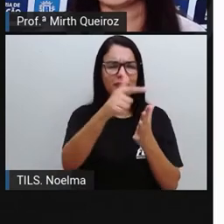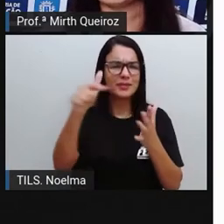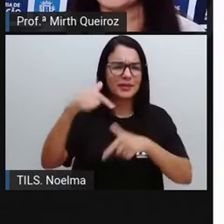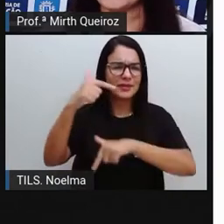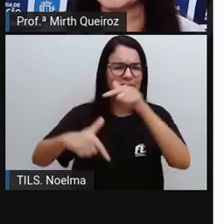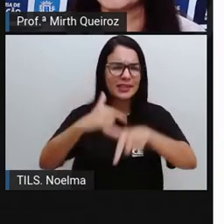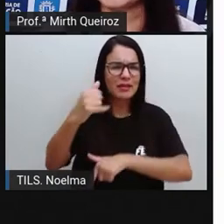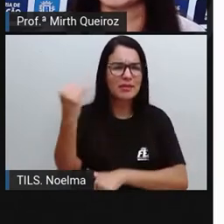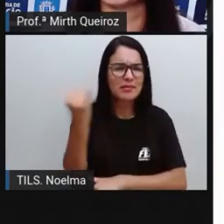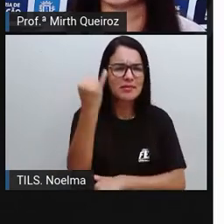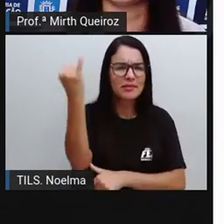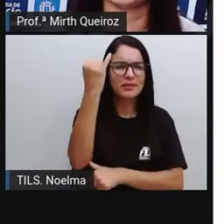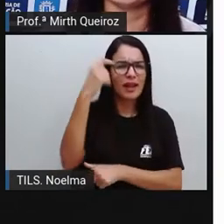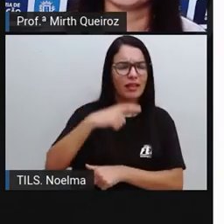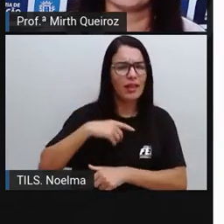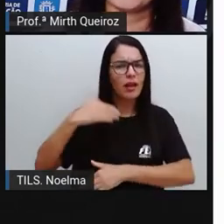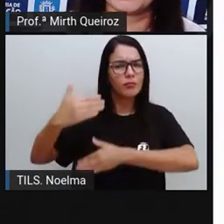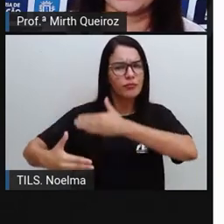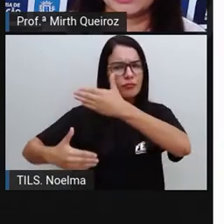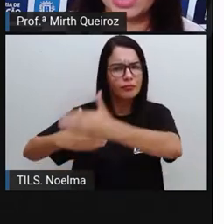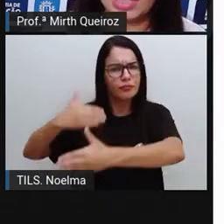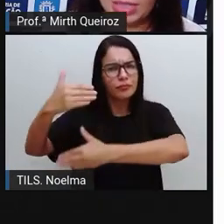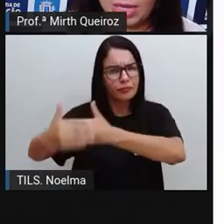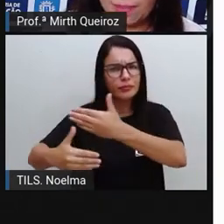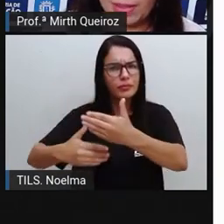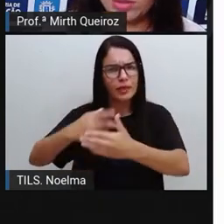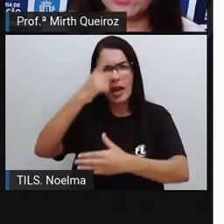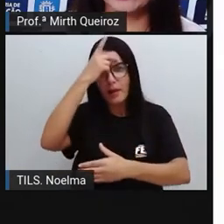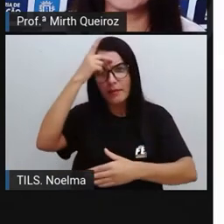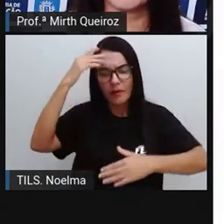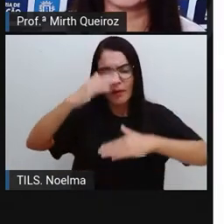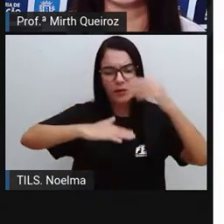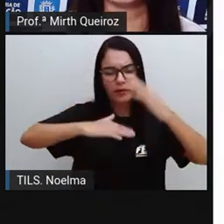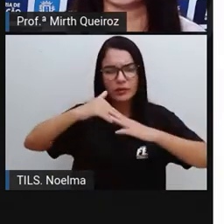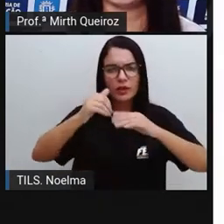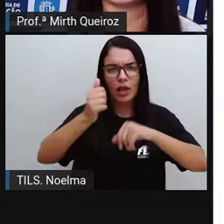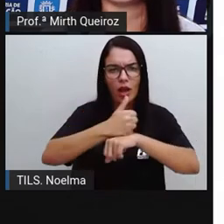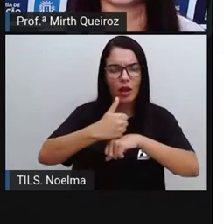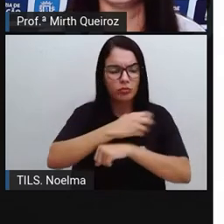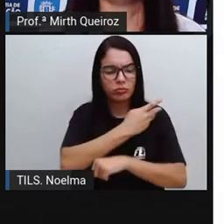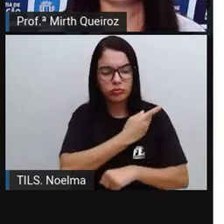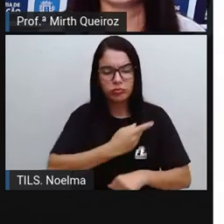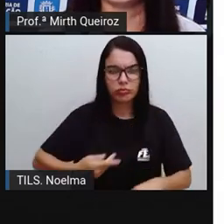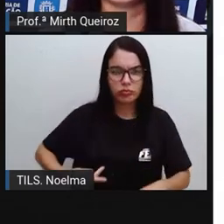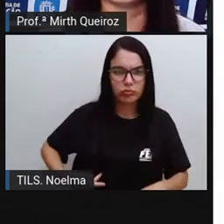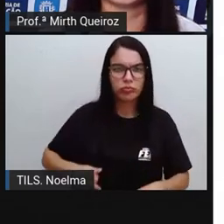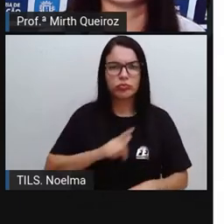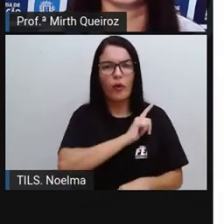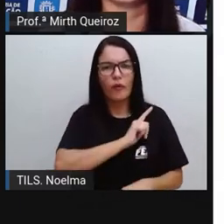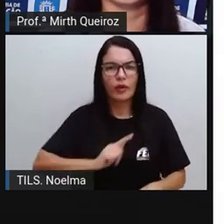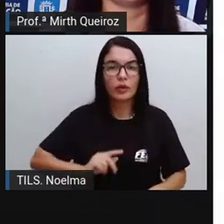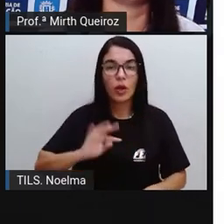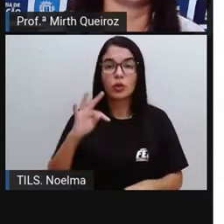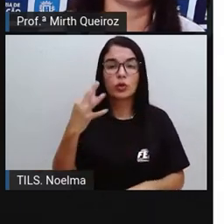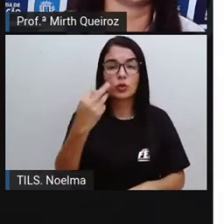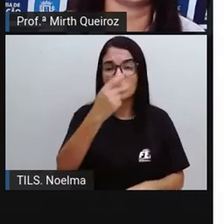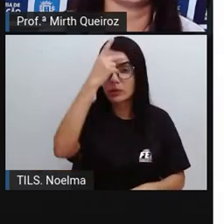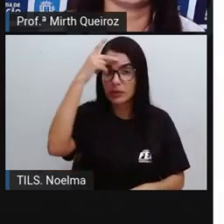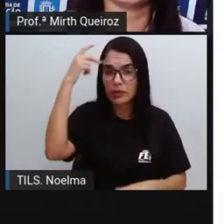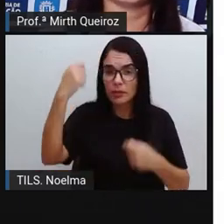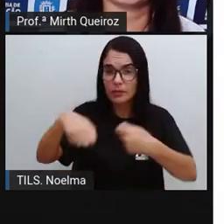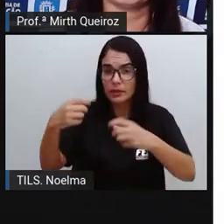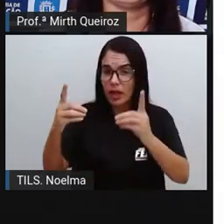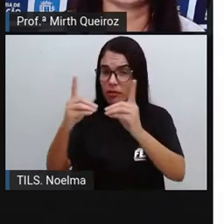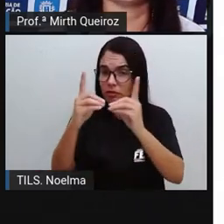serviços Importantes Que são desempenhados aí Pelos funcionários públicos Todas as pessoas Devem ser